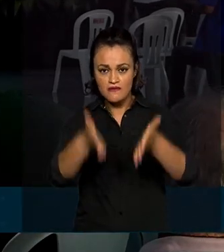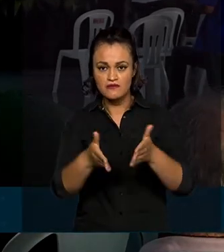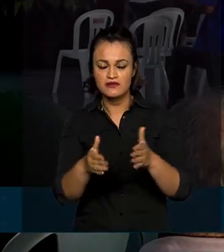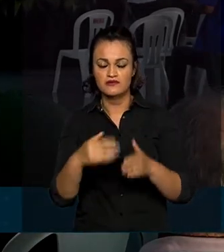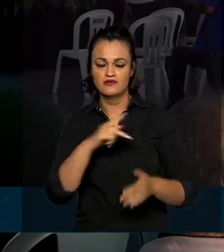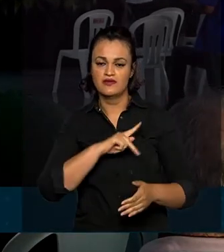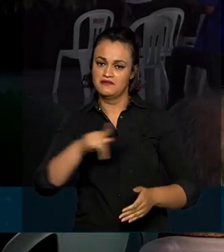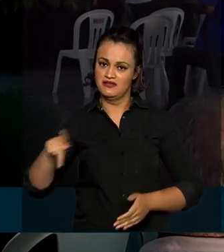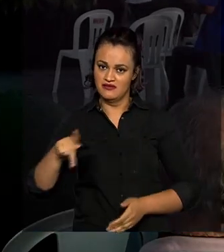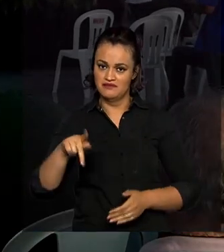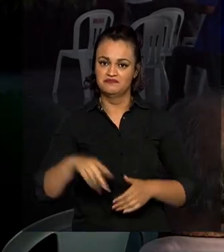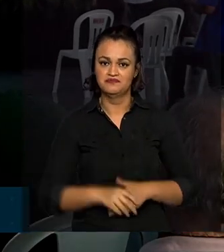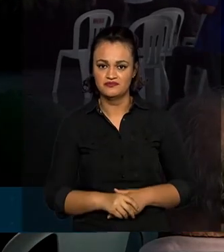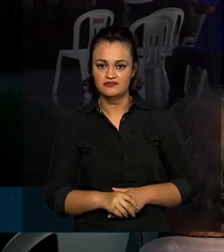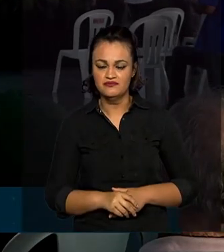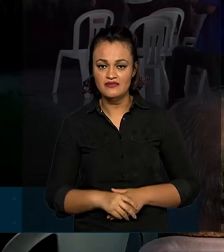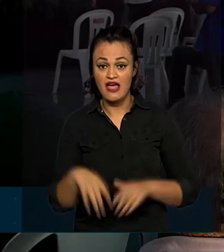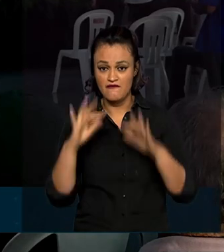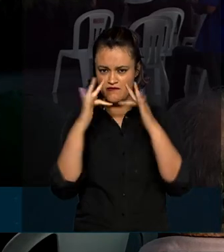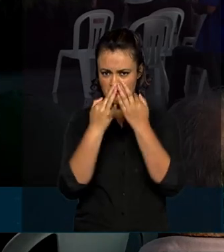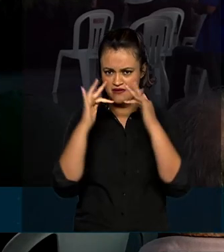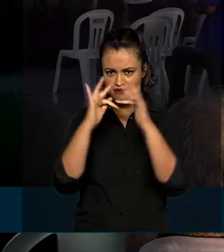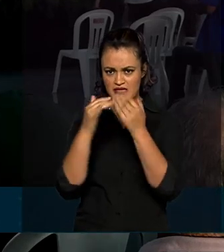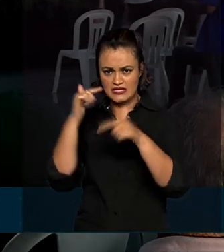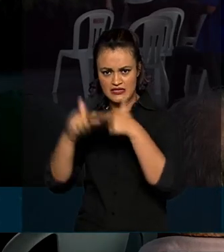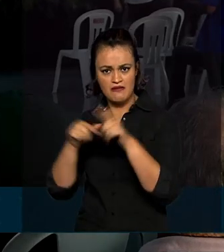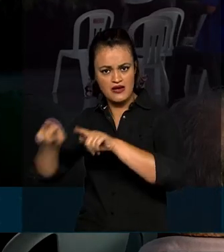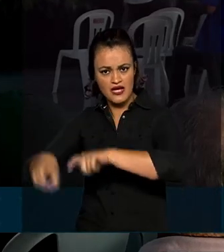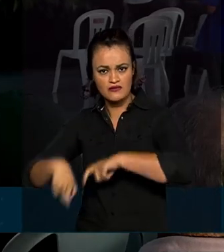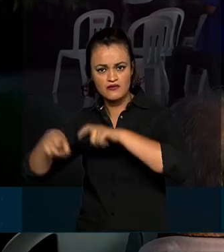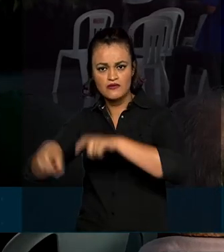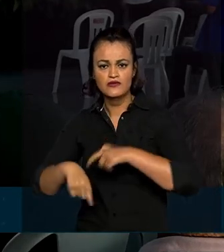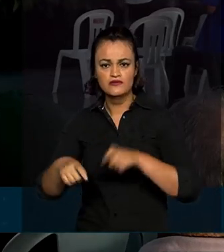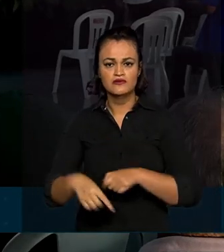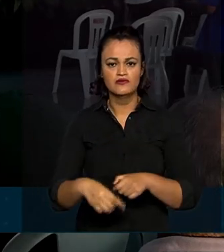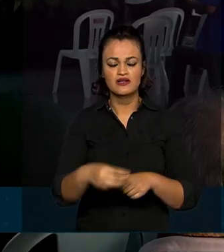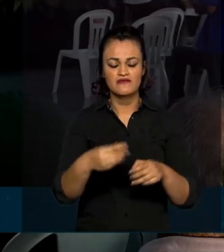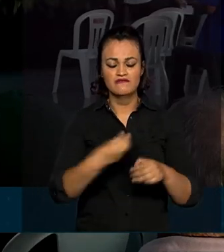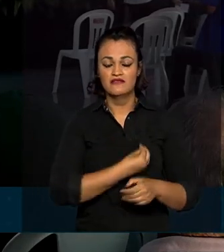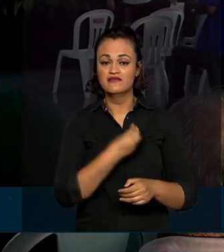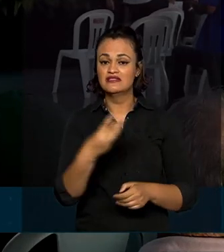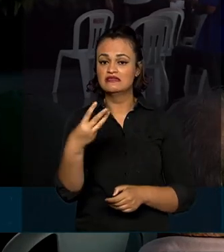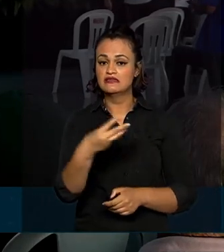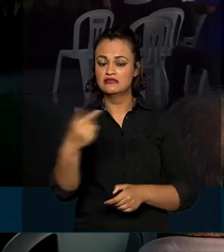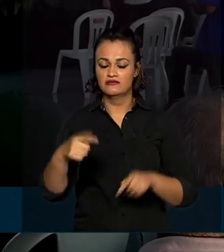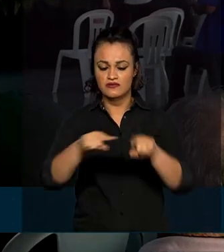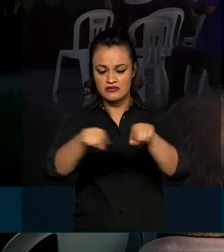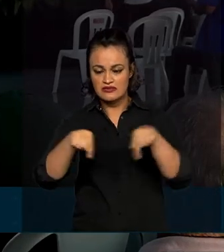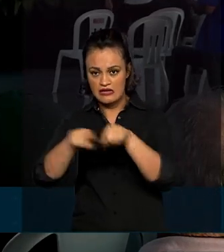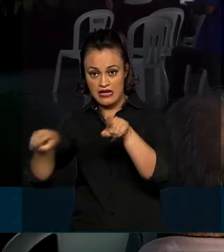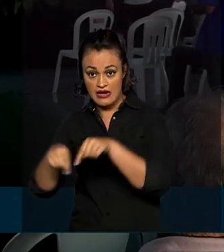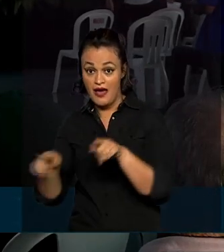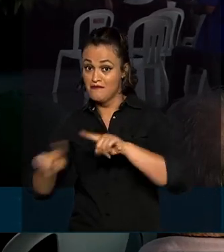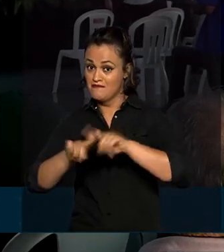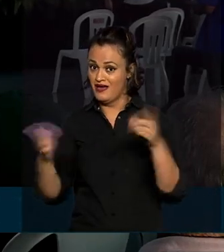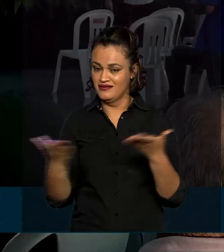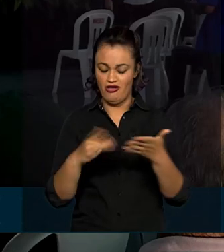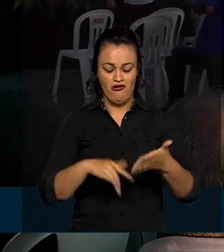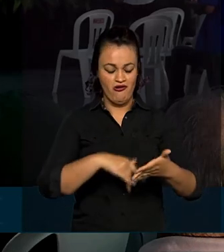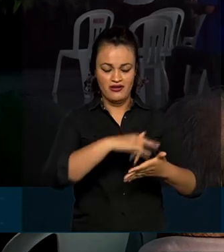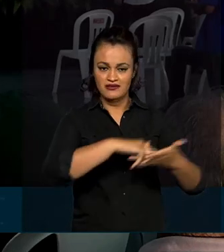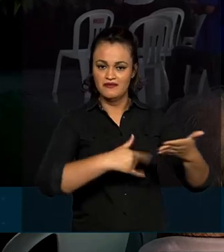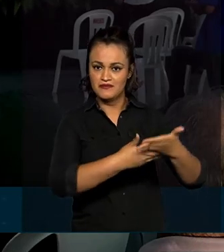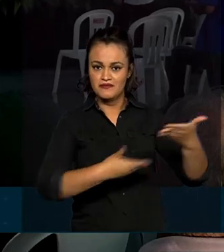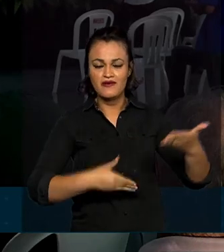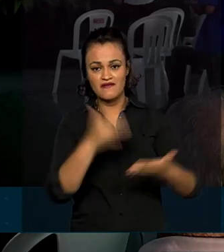presidência da República. Essas famílias de agricultores vivem em 32 assentamentos do INCRA e com esses títulos vão poder ter acesso mais